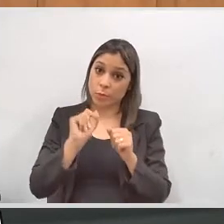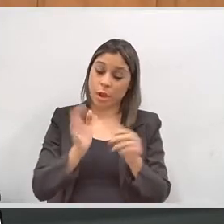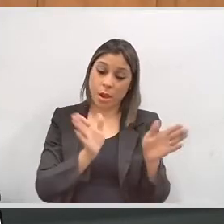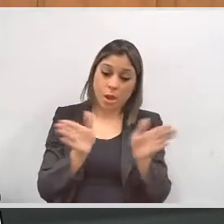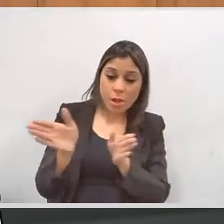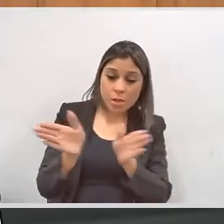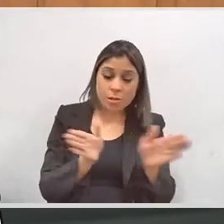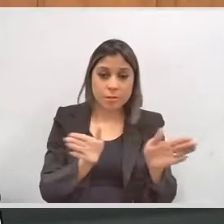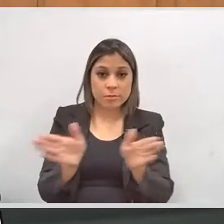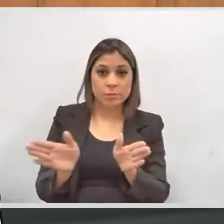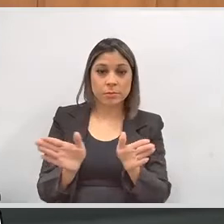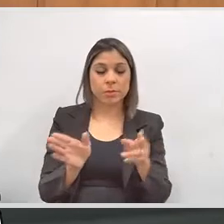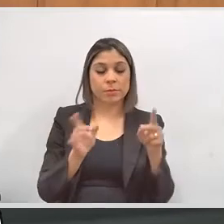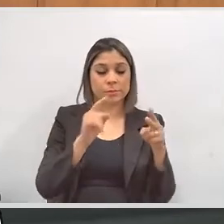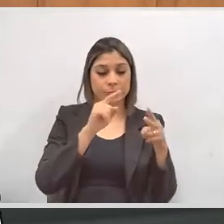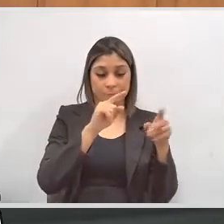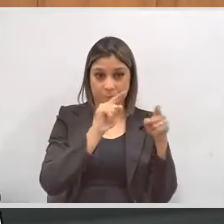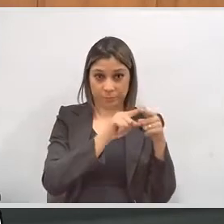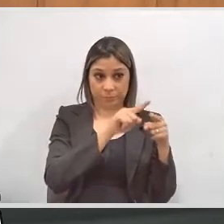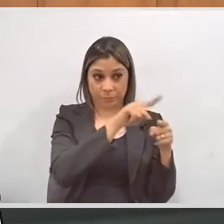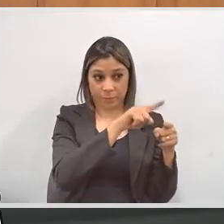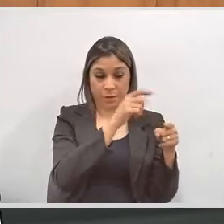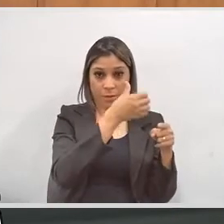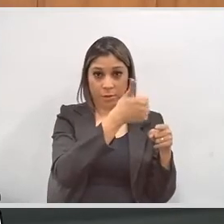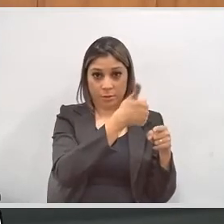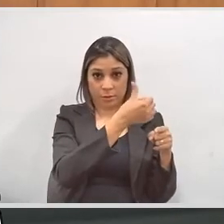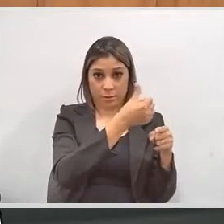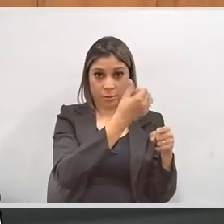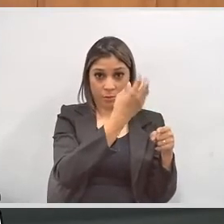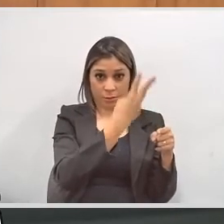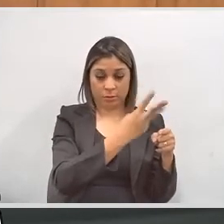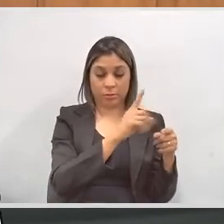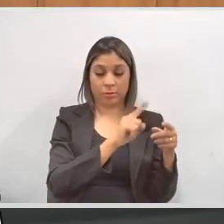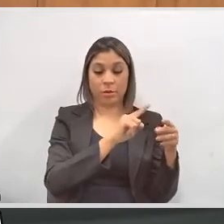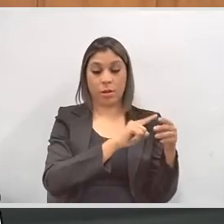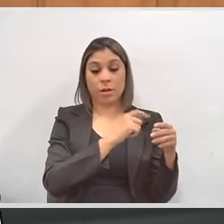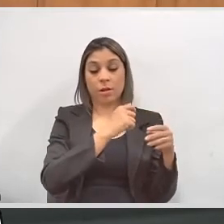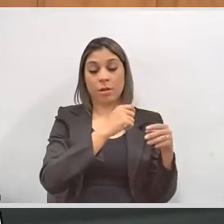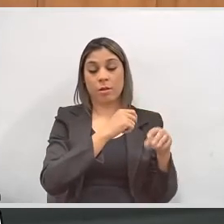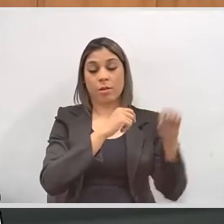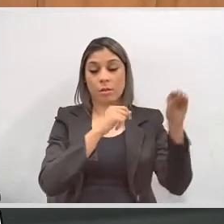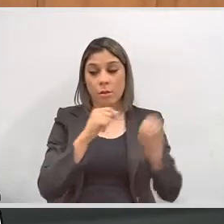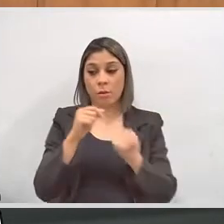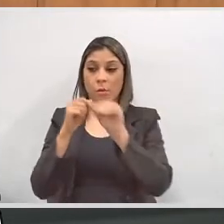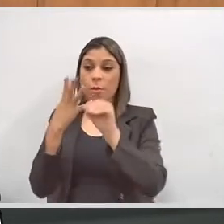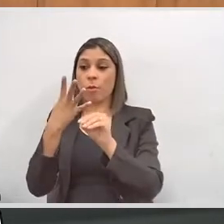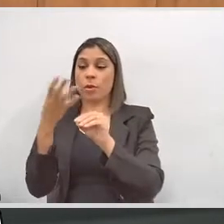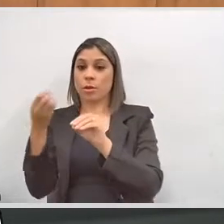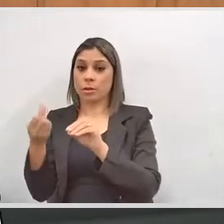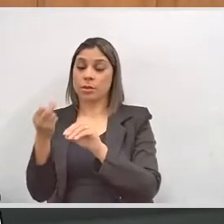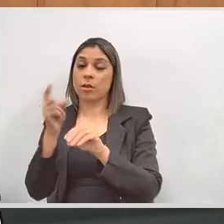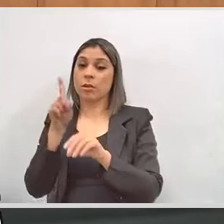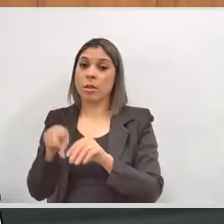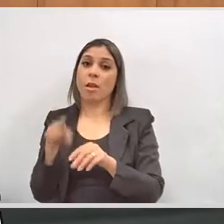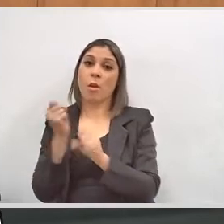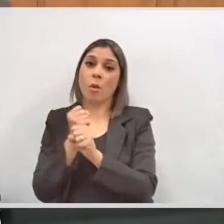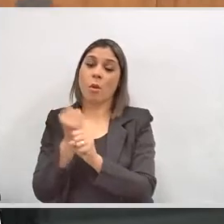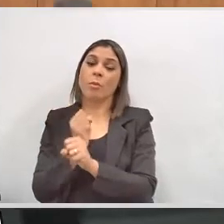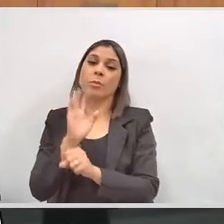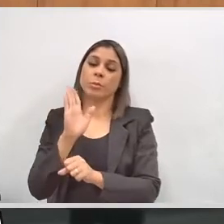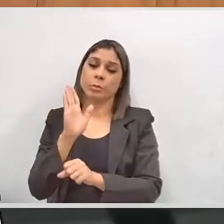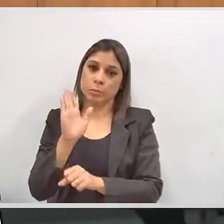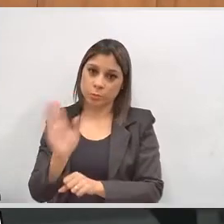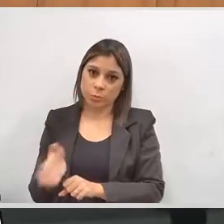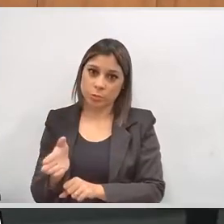acessibilidade. Desses 163, 46 são obras que nós já fizemos planilhas, já